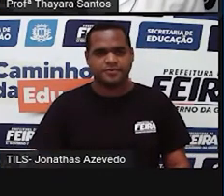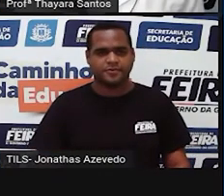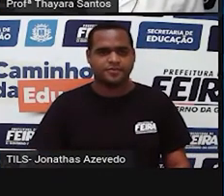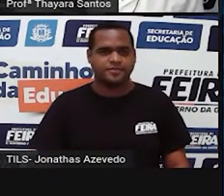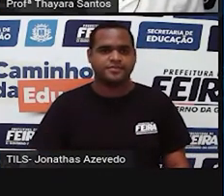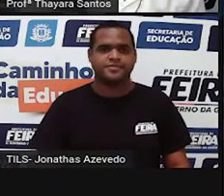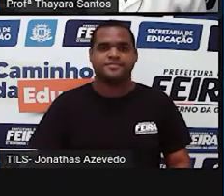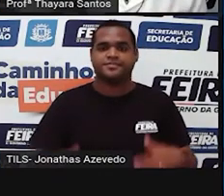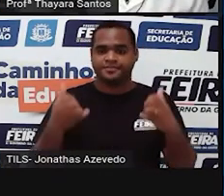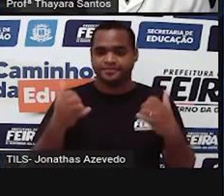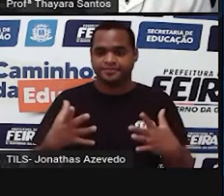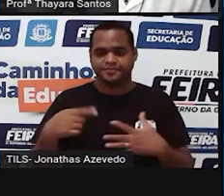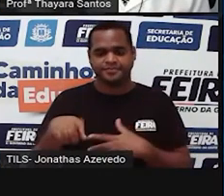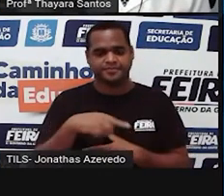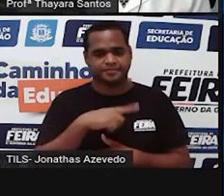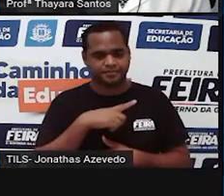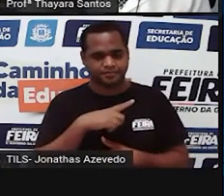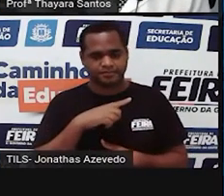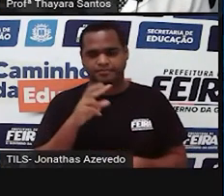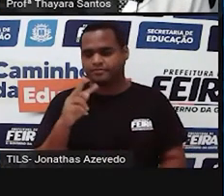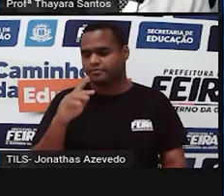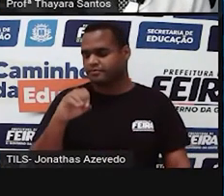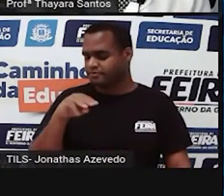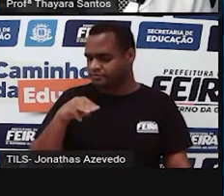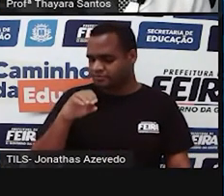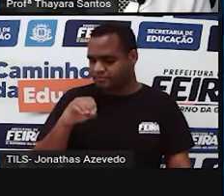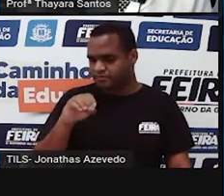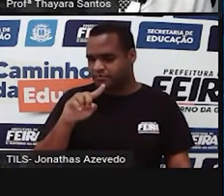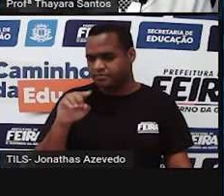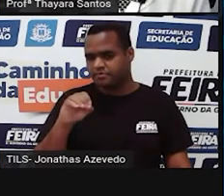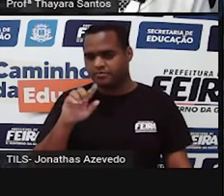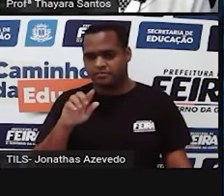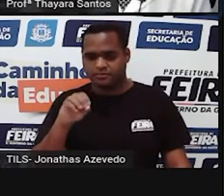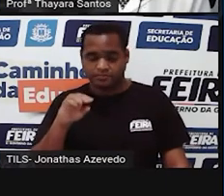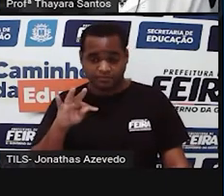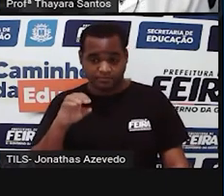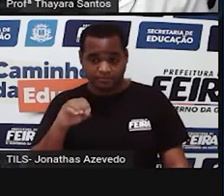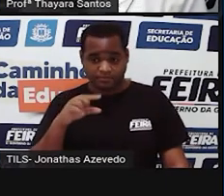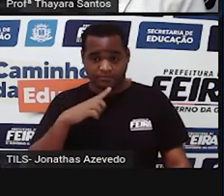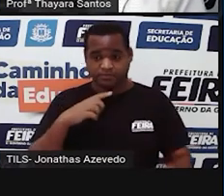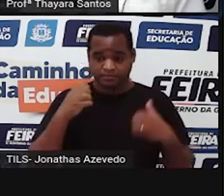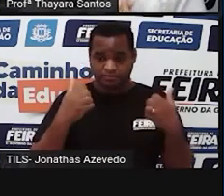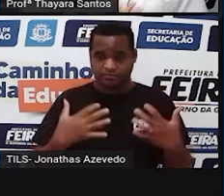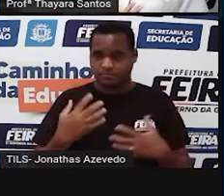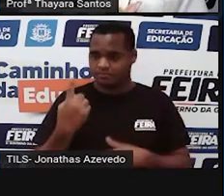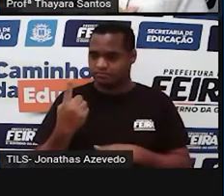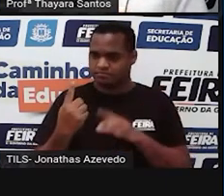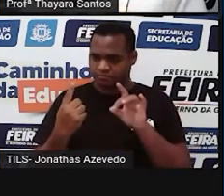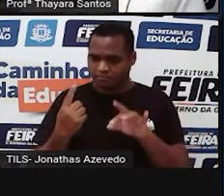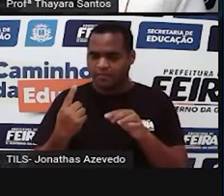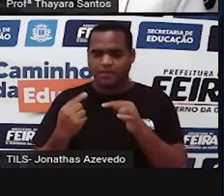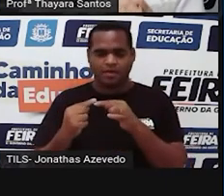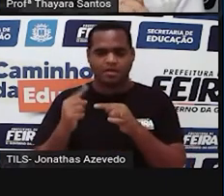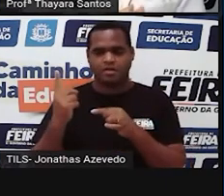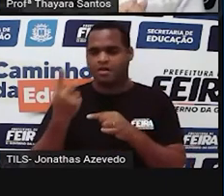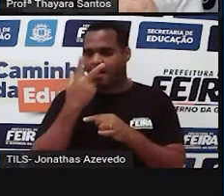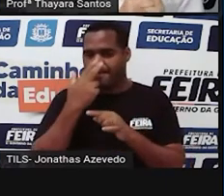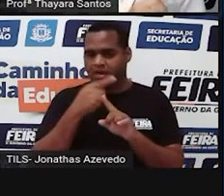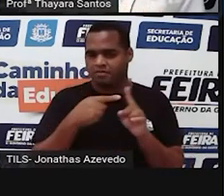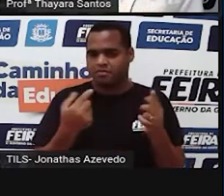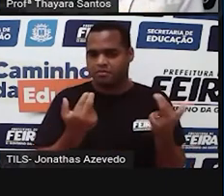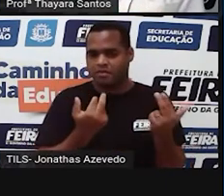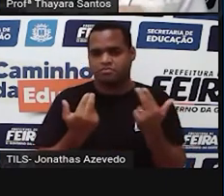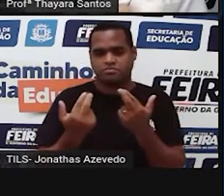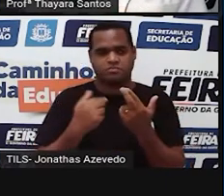Agora, o que é homozigoto? O homozigoto é aquele indivíduo que carrega dois genes alelos iguais no mesmo